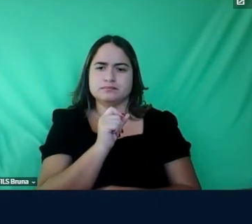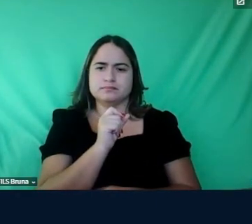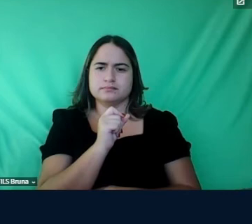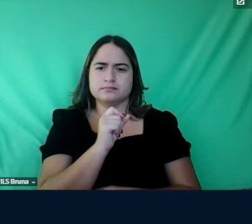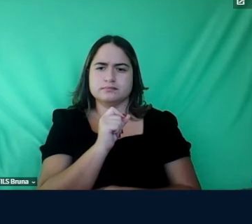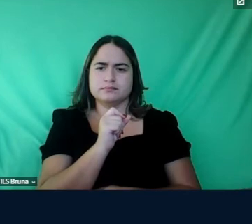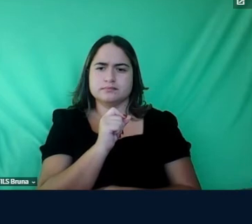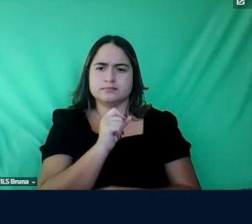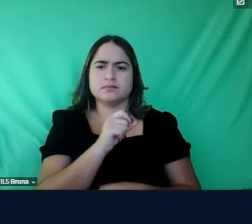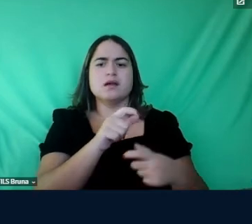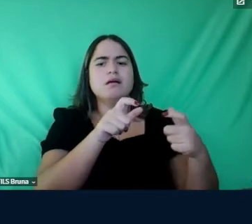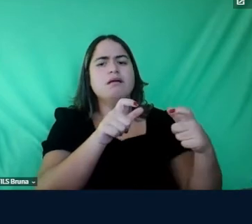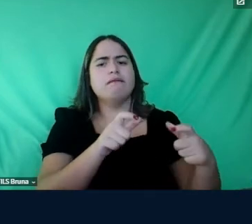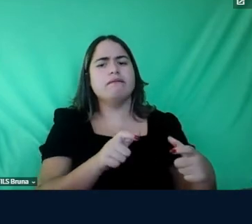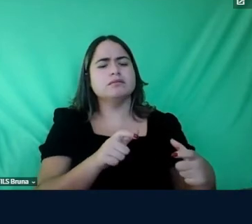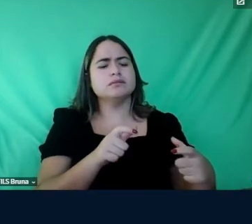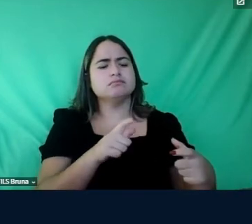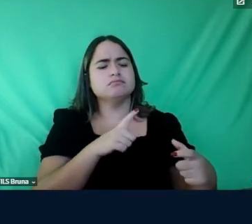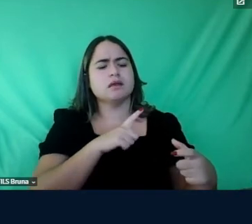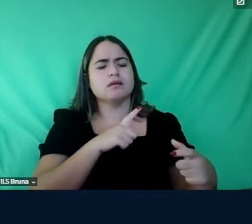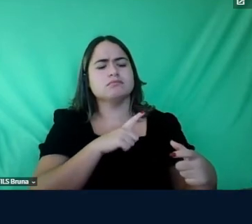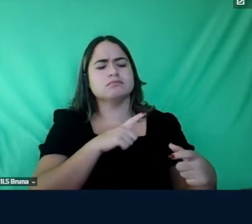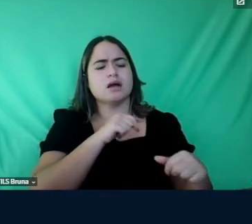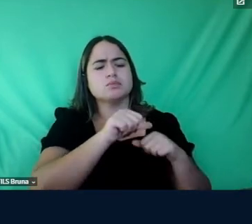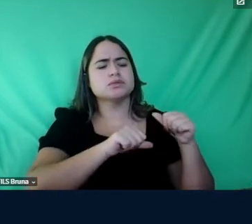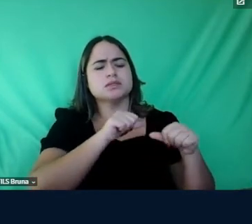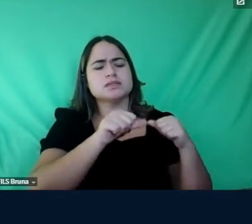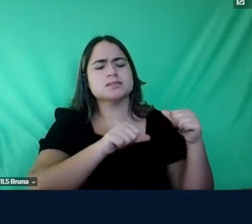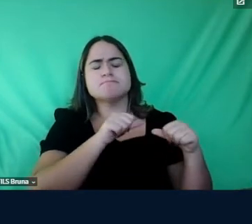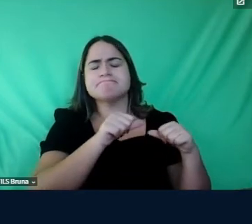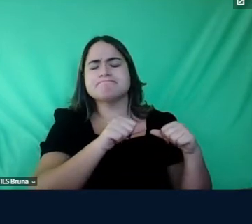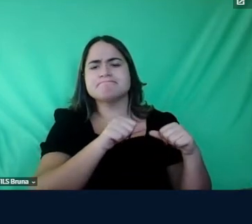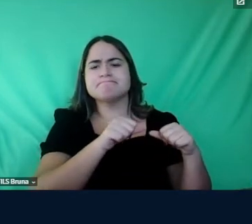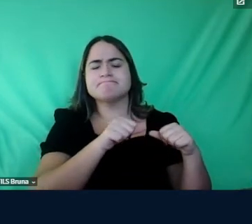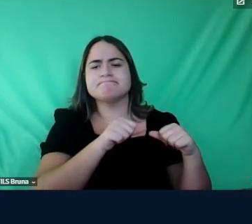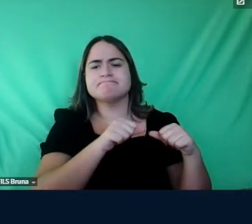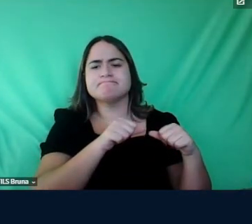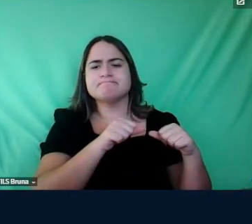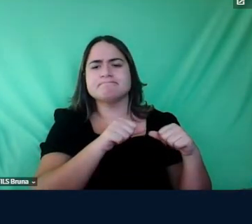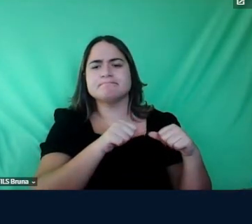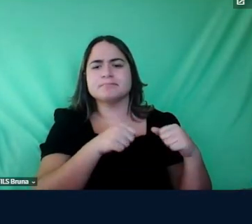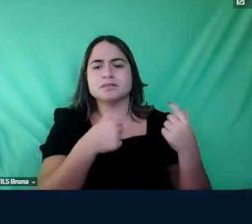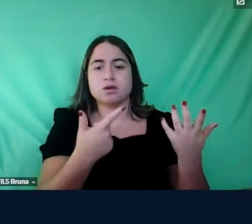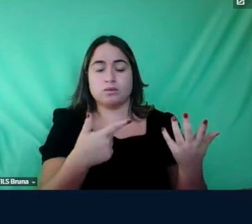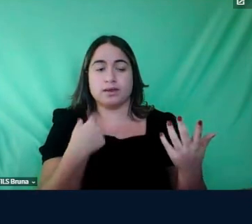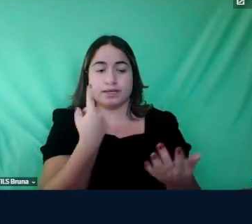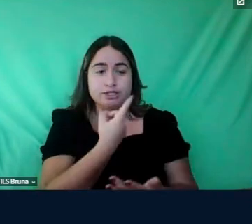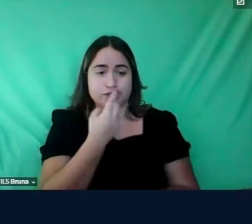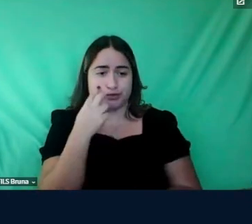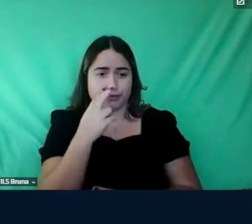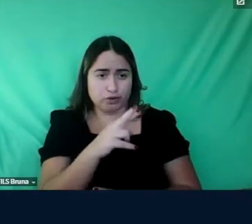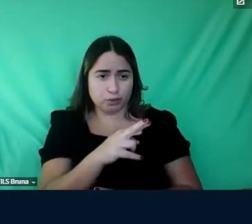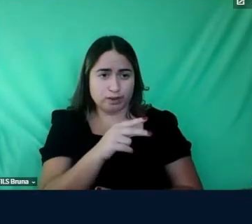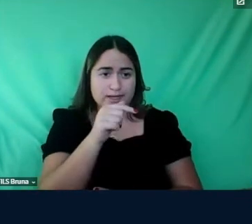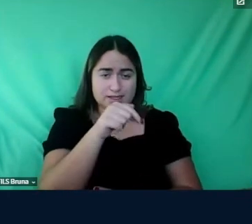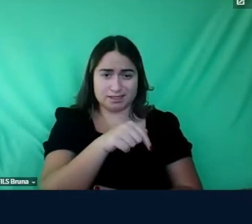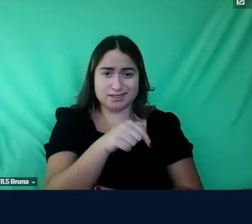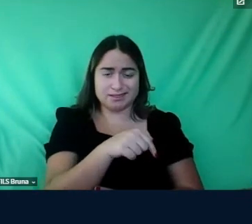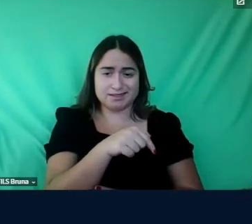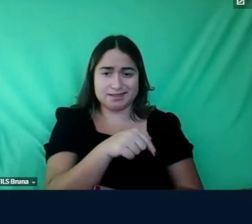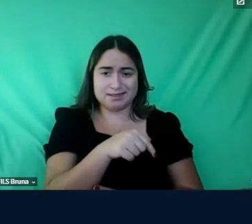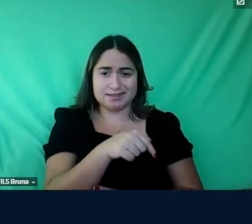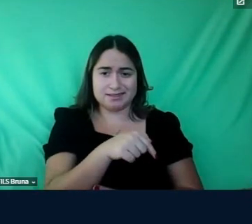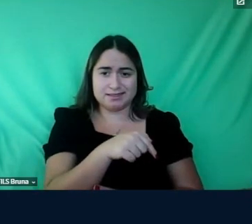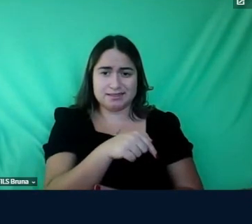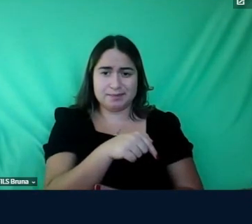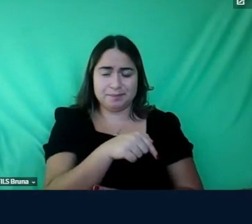onde é que se vê as mudanças né bom algo que a gente viu aqui de né e